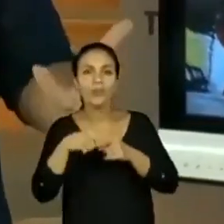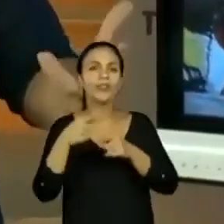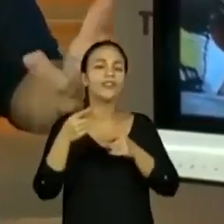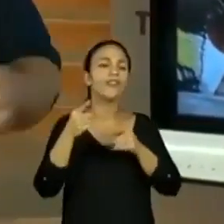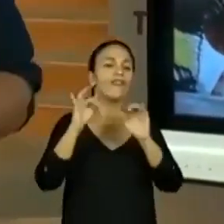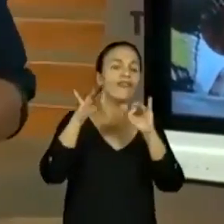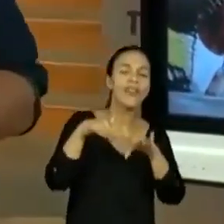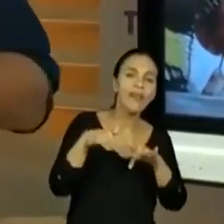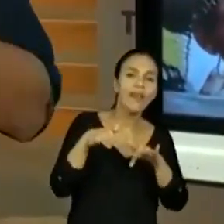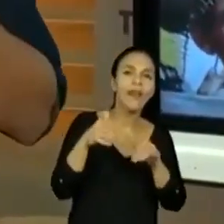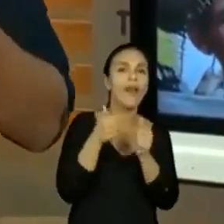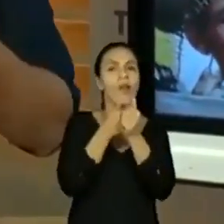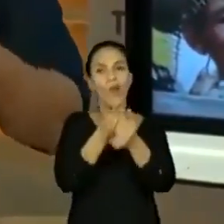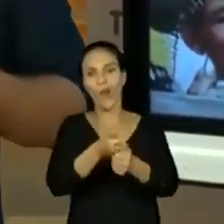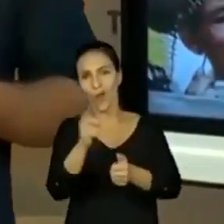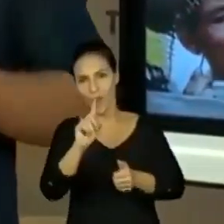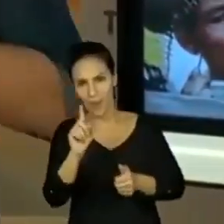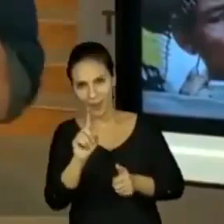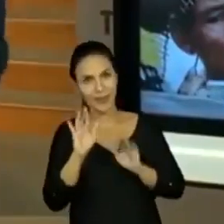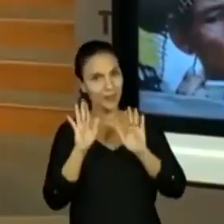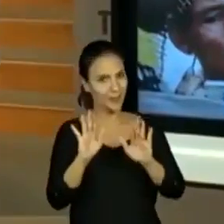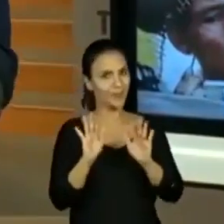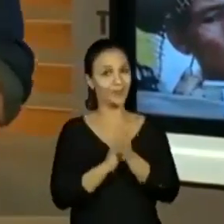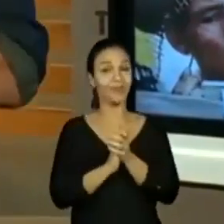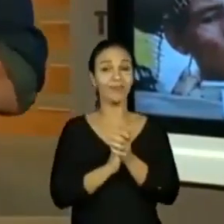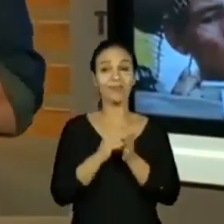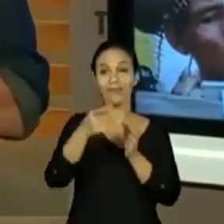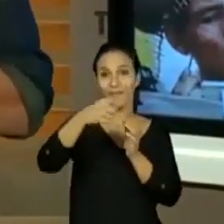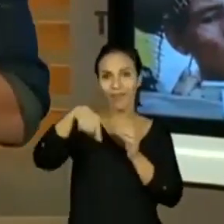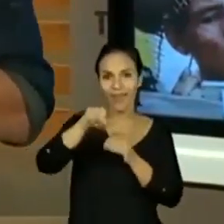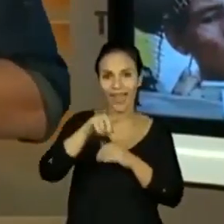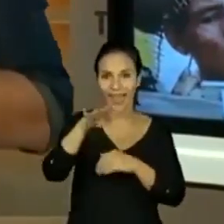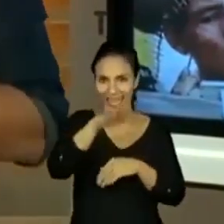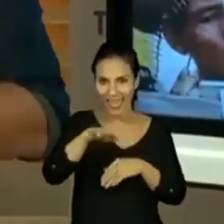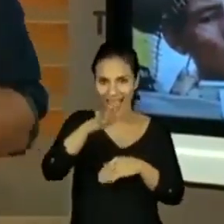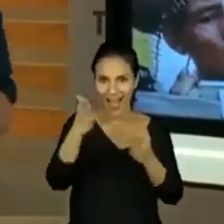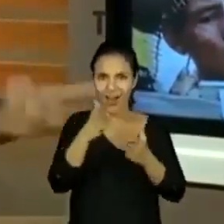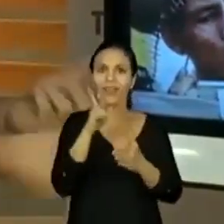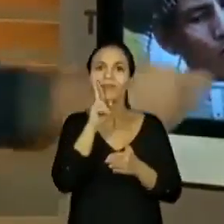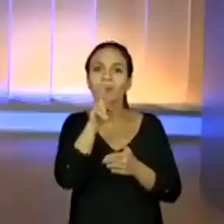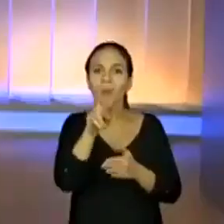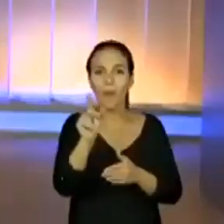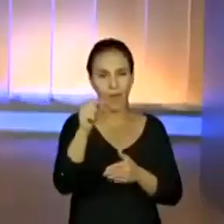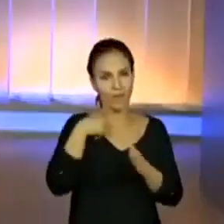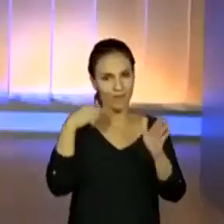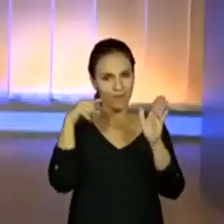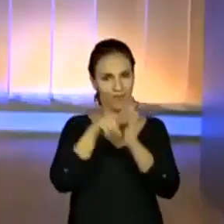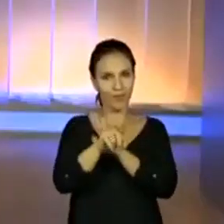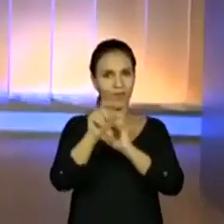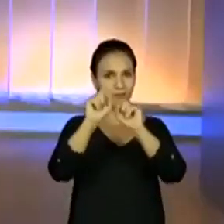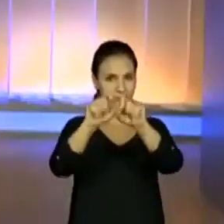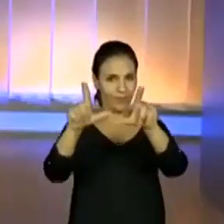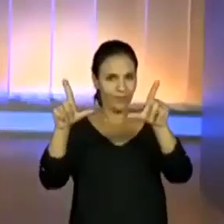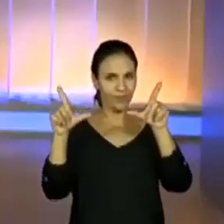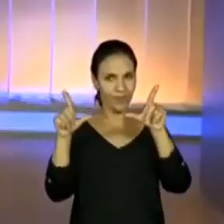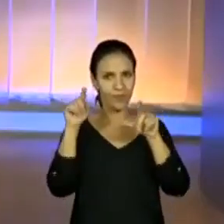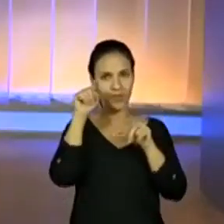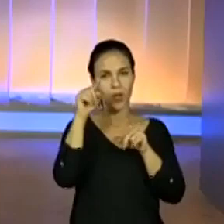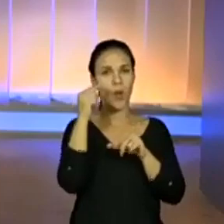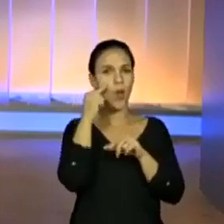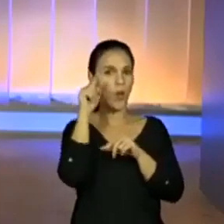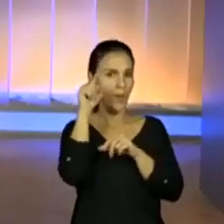não acompanhou agora. Enquanto as crianças estão aqui respondendo aquelas questões, vou até deixar aqui na lousa para vocês,